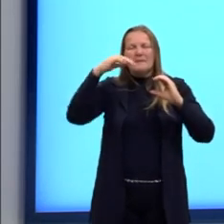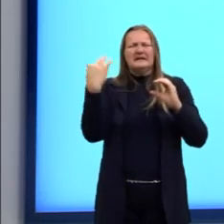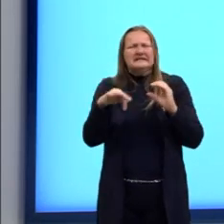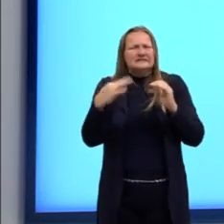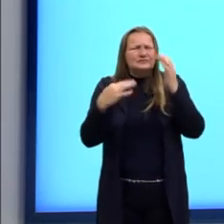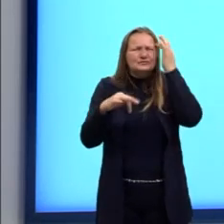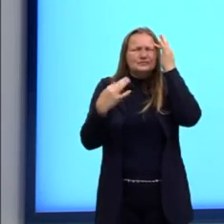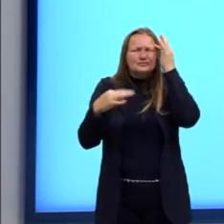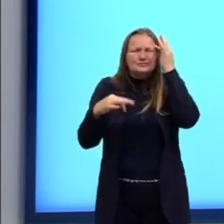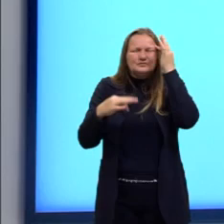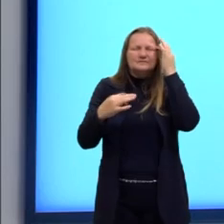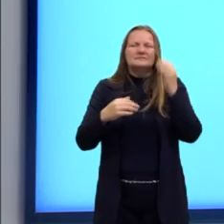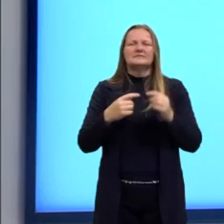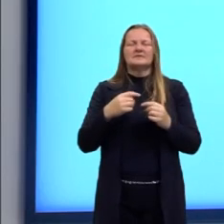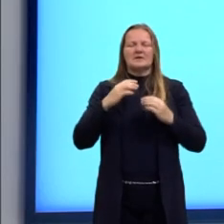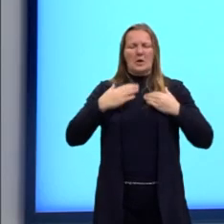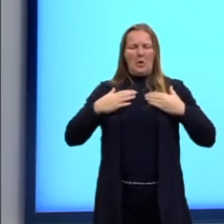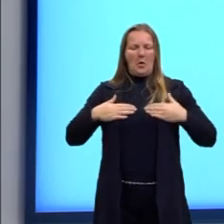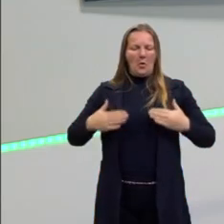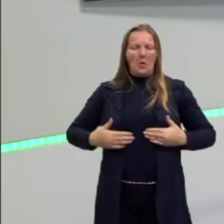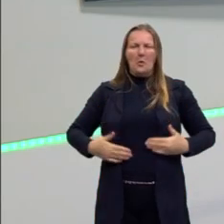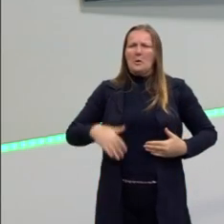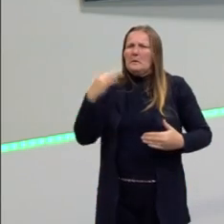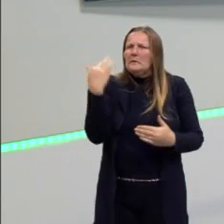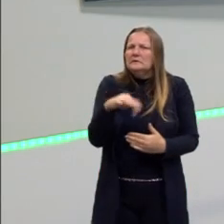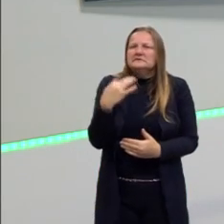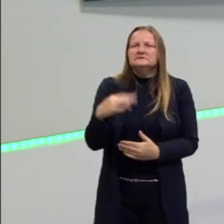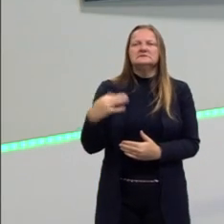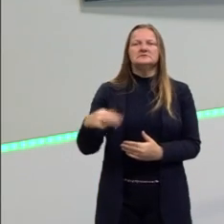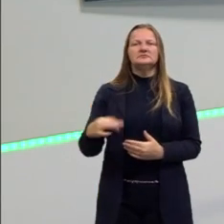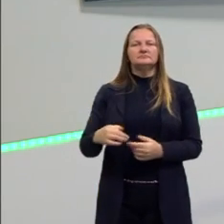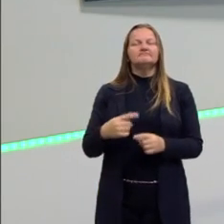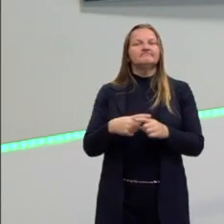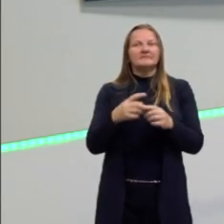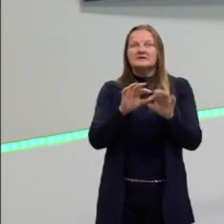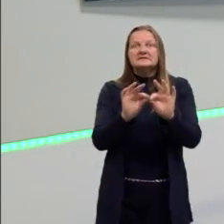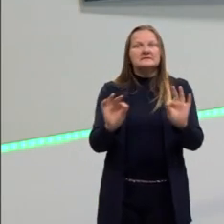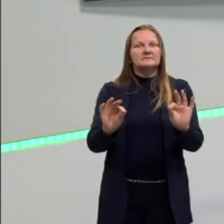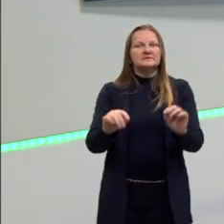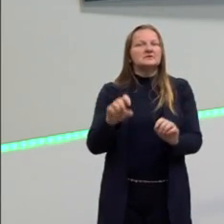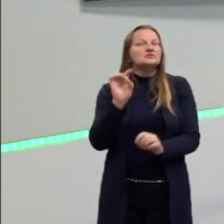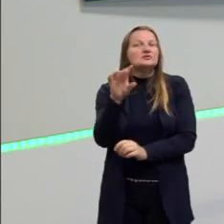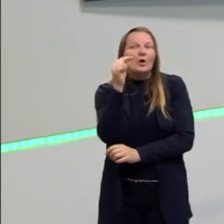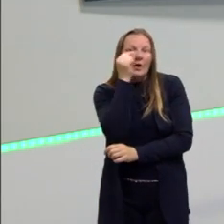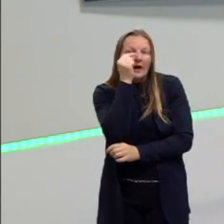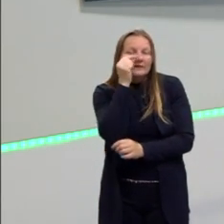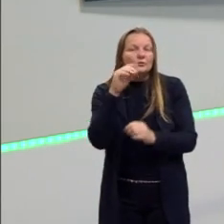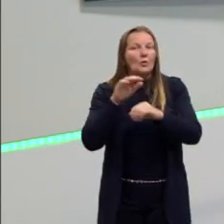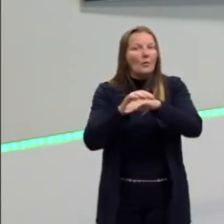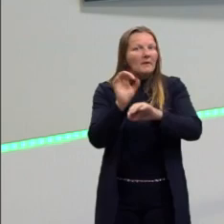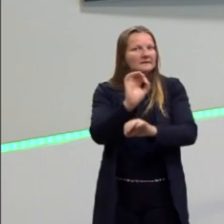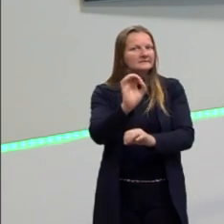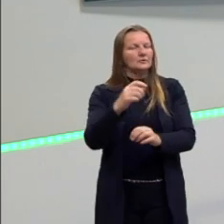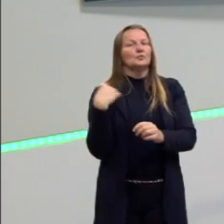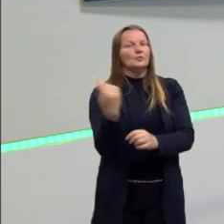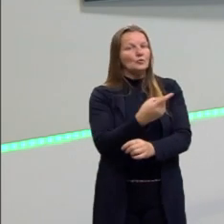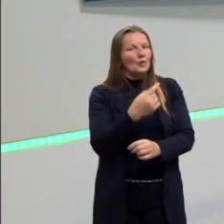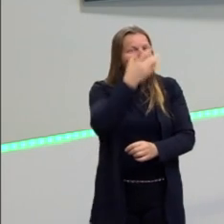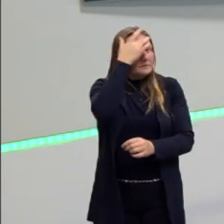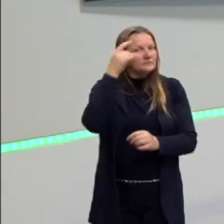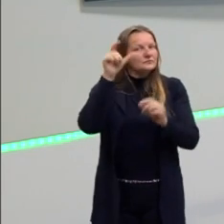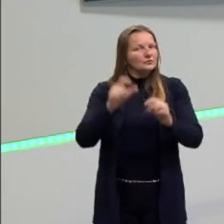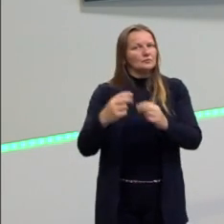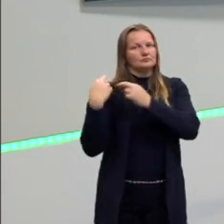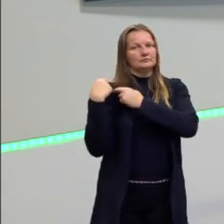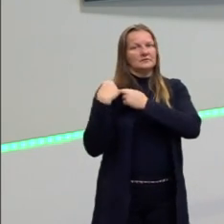dores pelo corpo. Certo, gente? Então, não é só o rato que é culpado, né? Nós, seres humanos, também